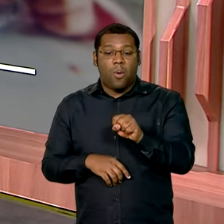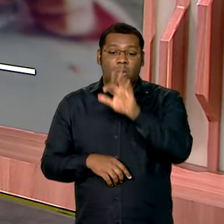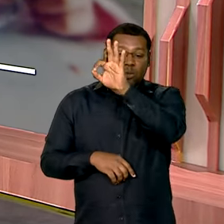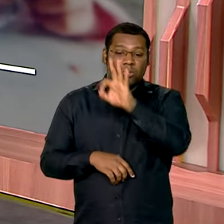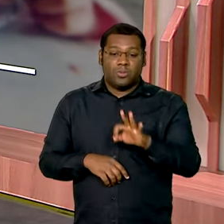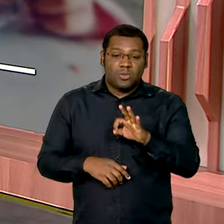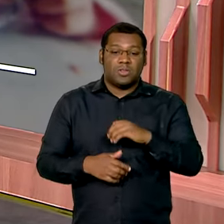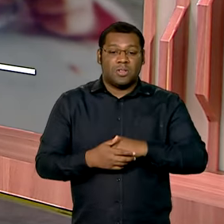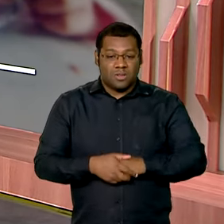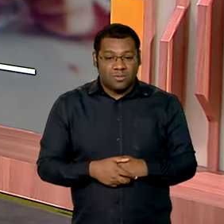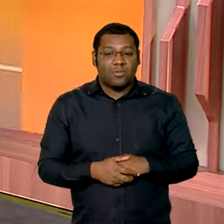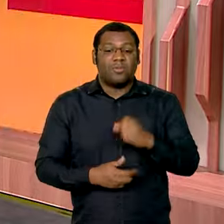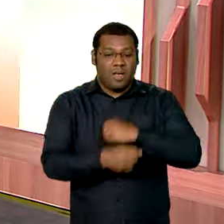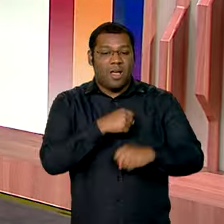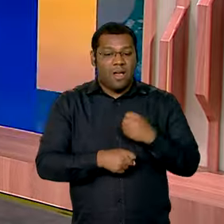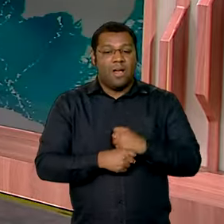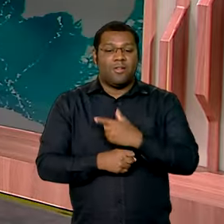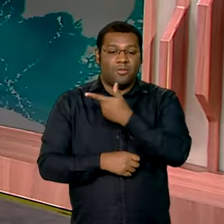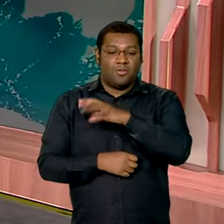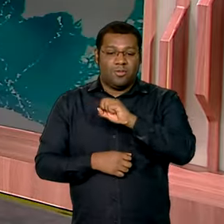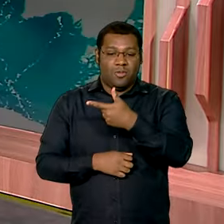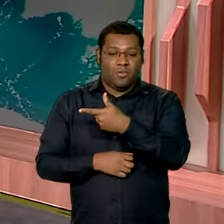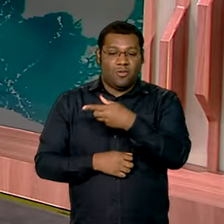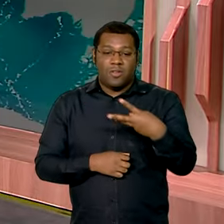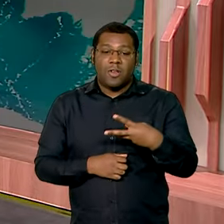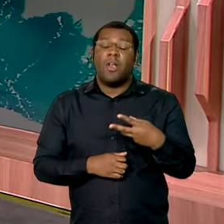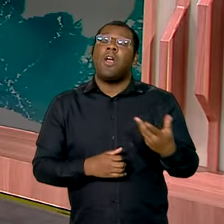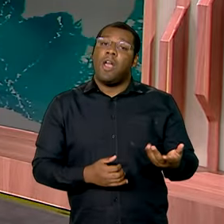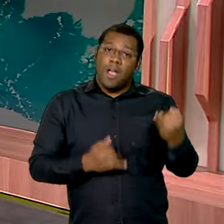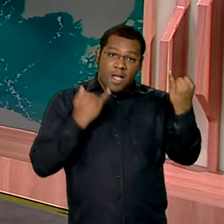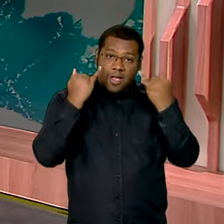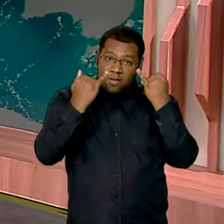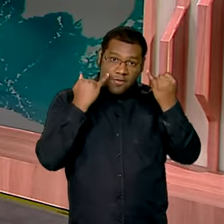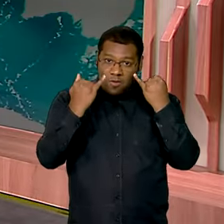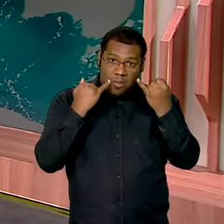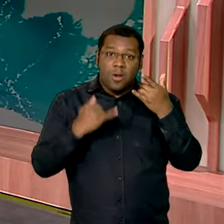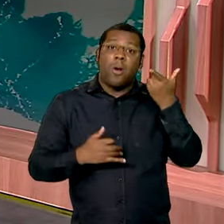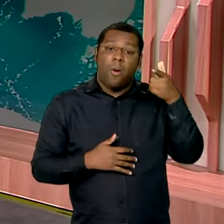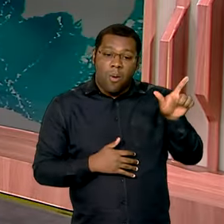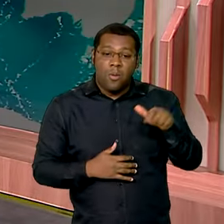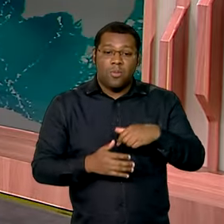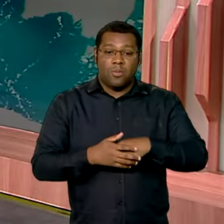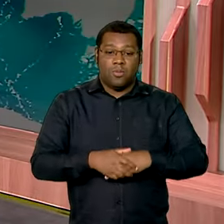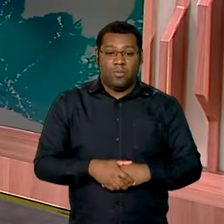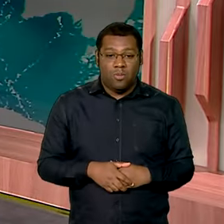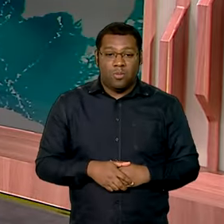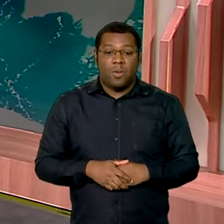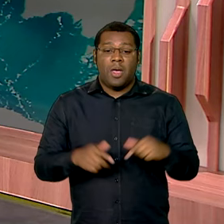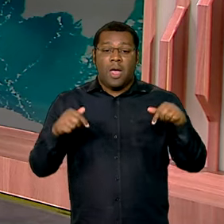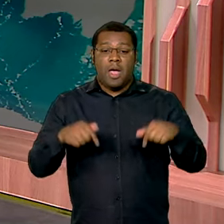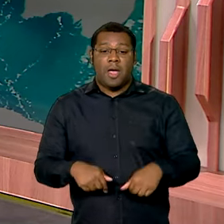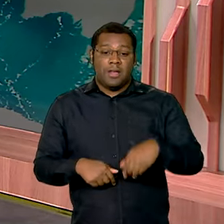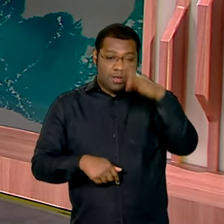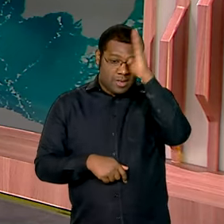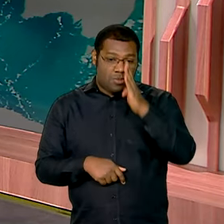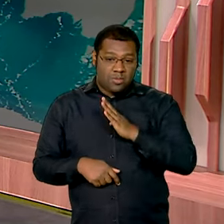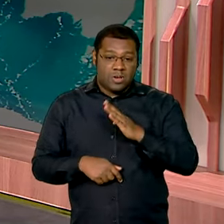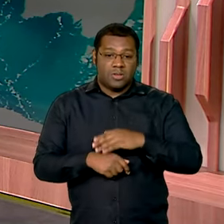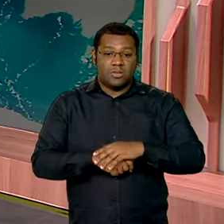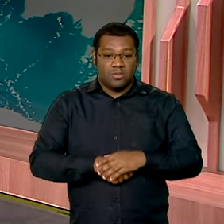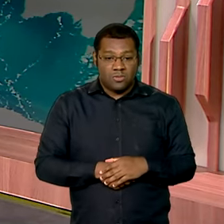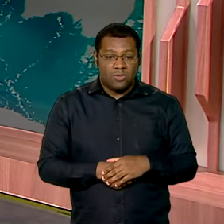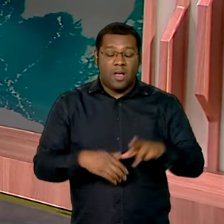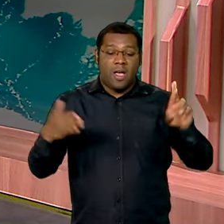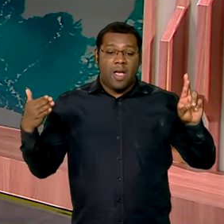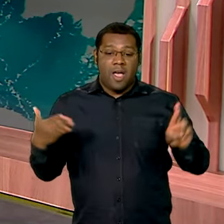% em 2023. Outra conquista obtida esta semana foi o retorno do país ao ranking de países